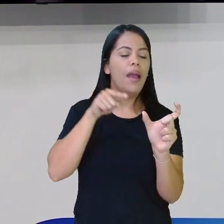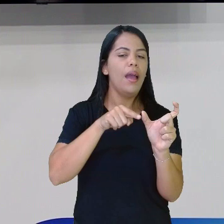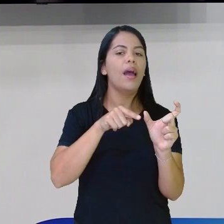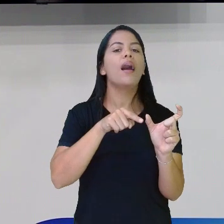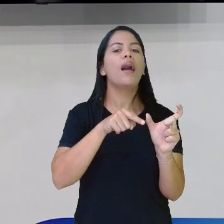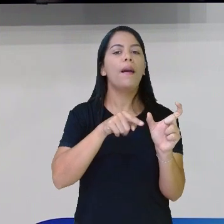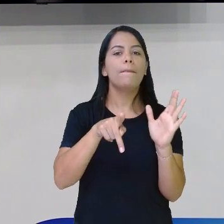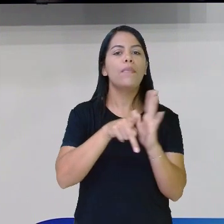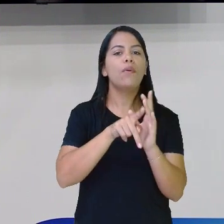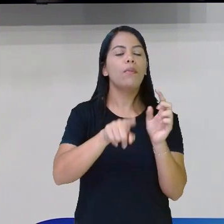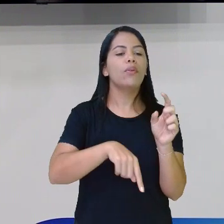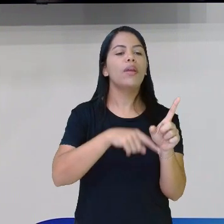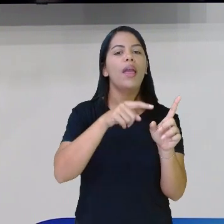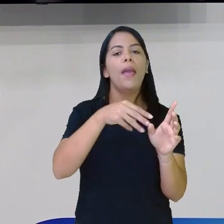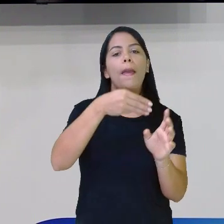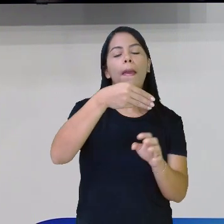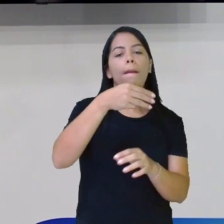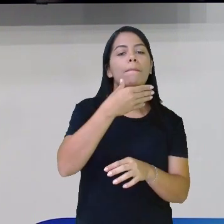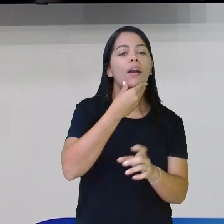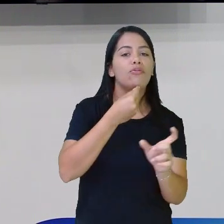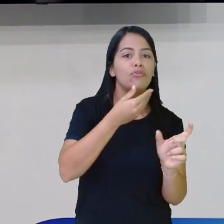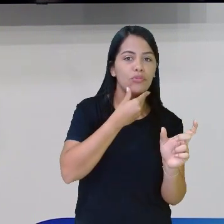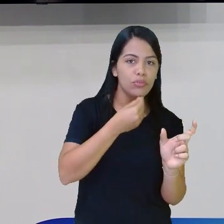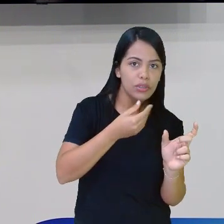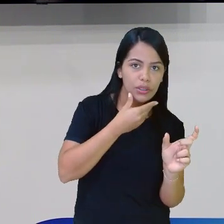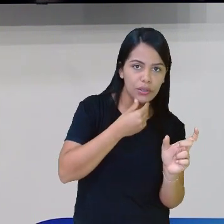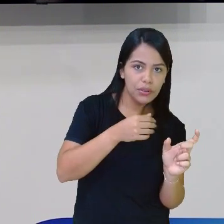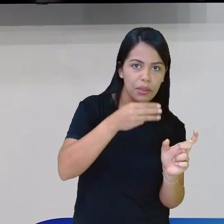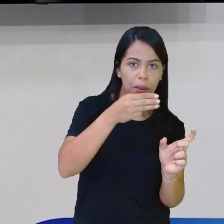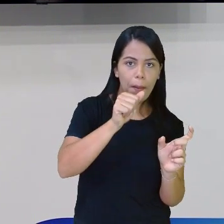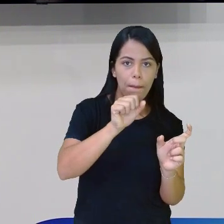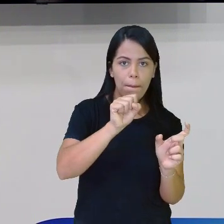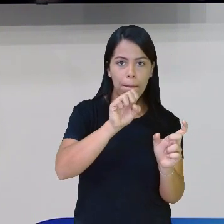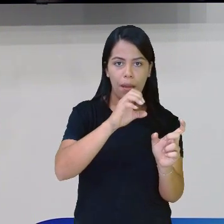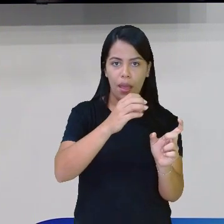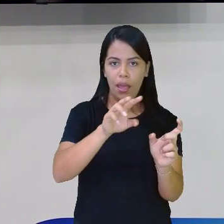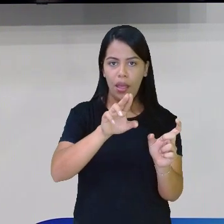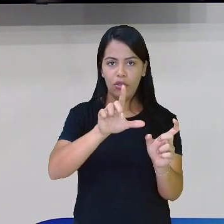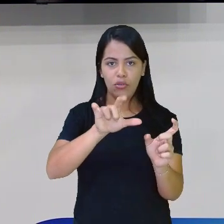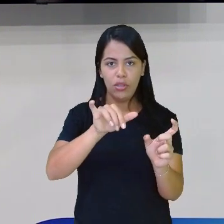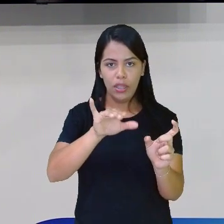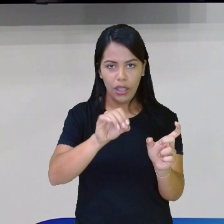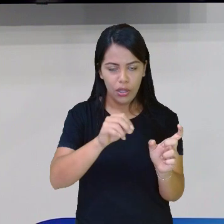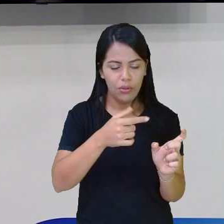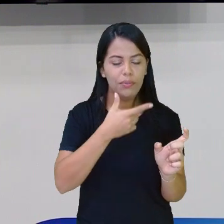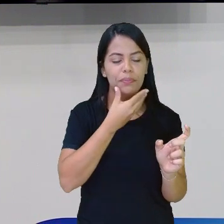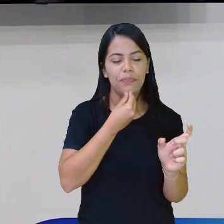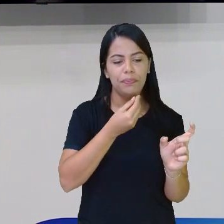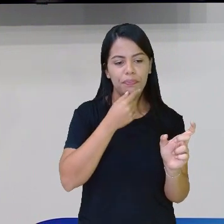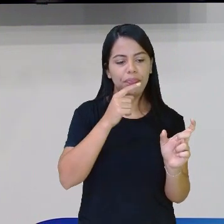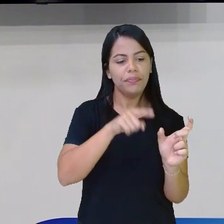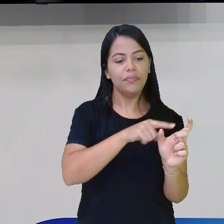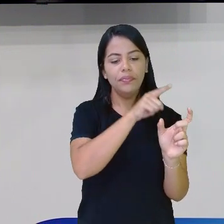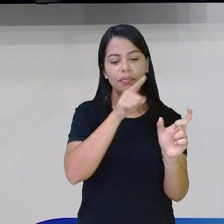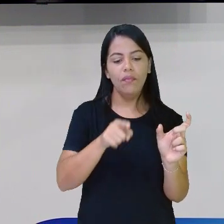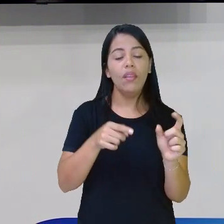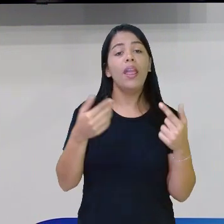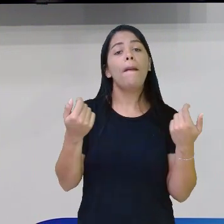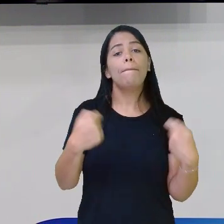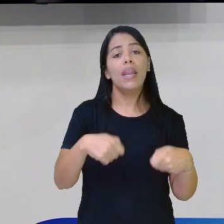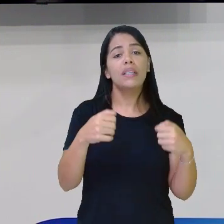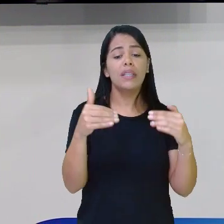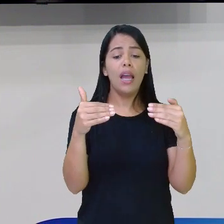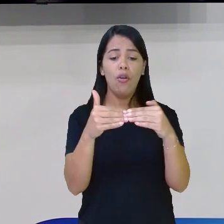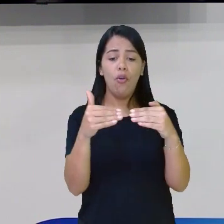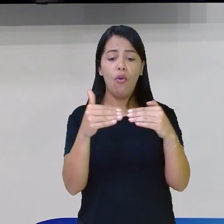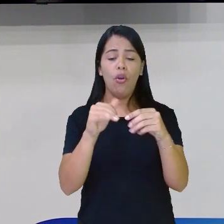masculino. Logo, bonito vai ter que concordar com o discurso. Vai ter que combinar com